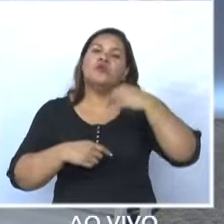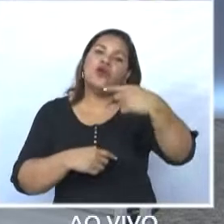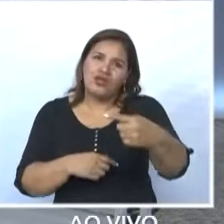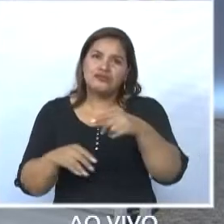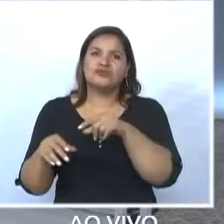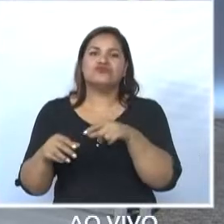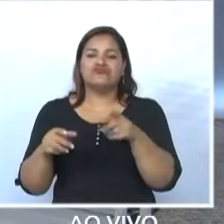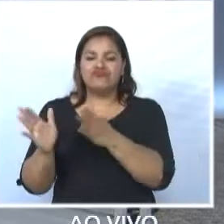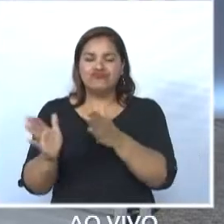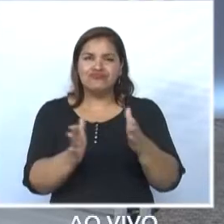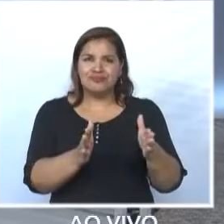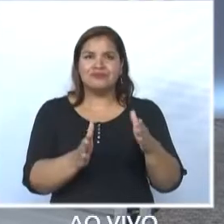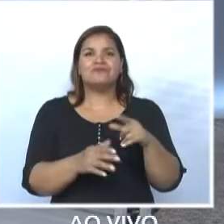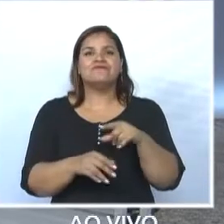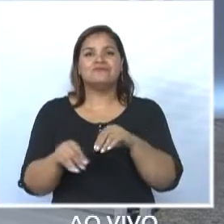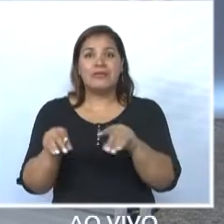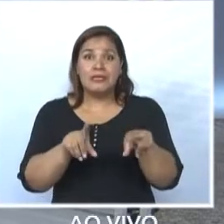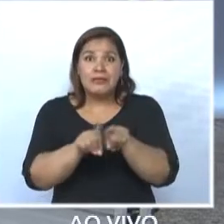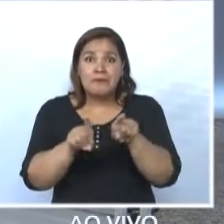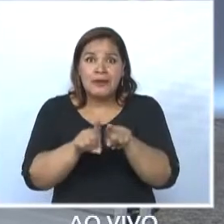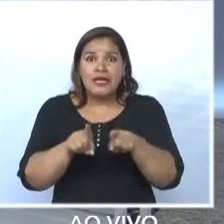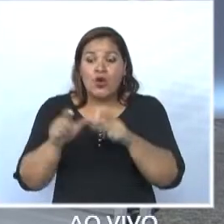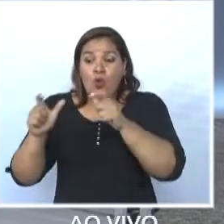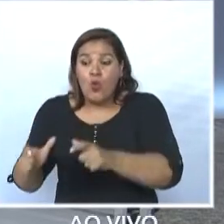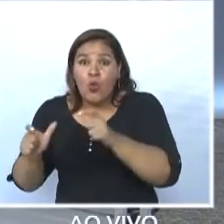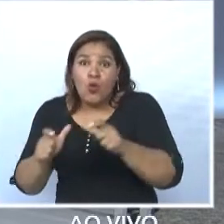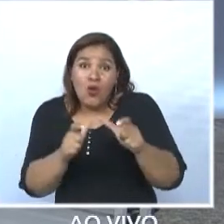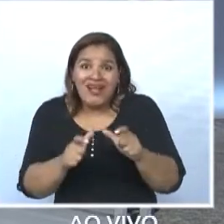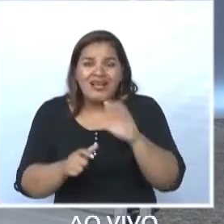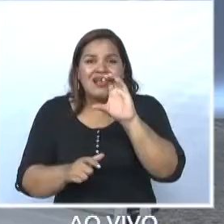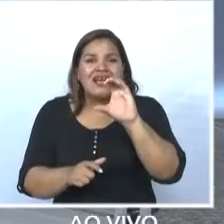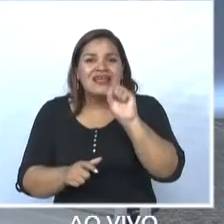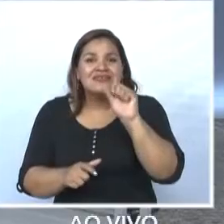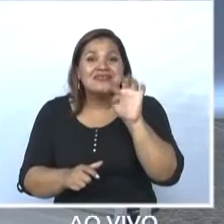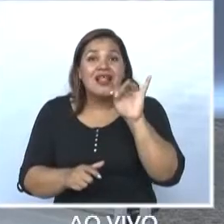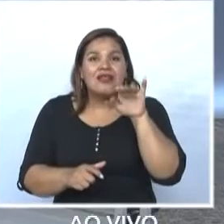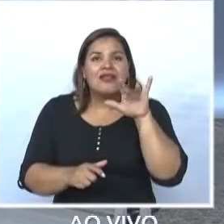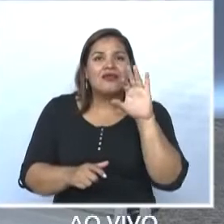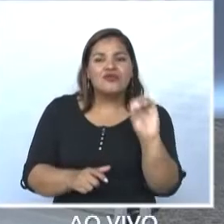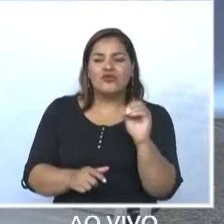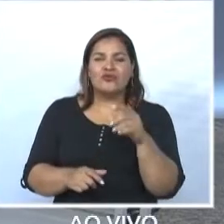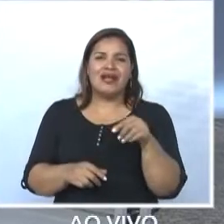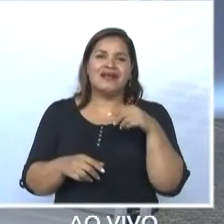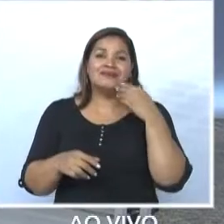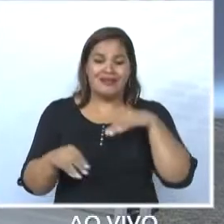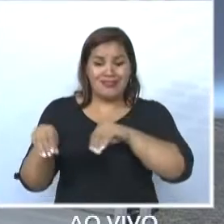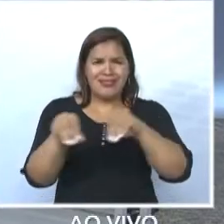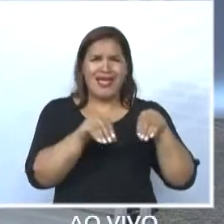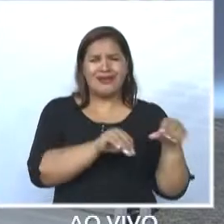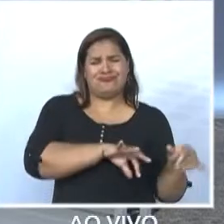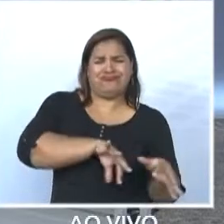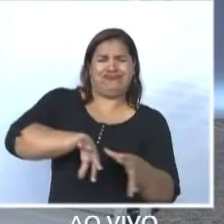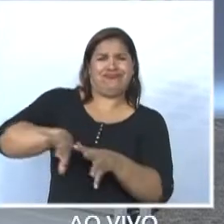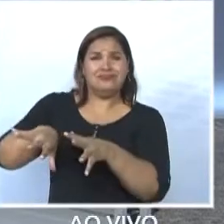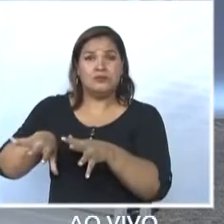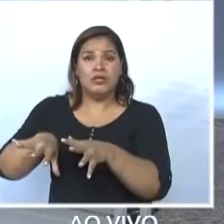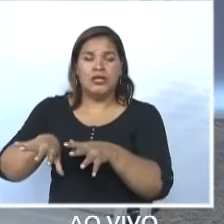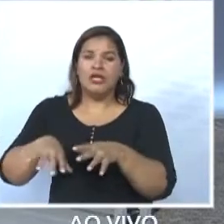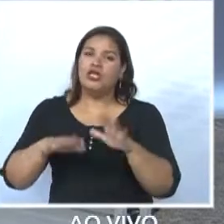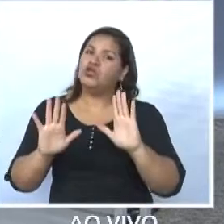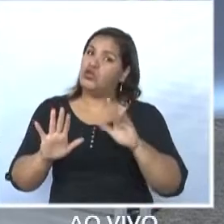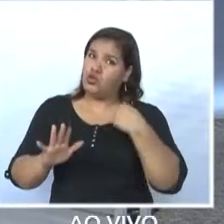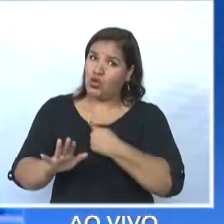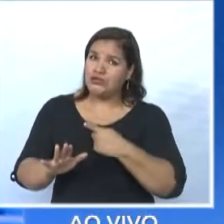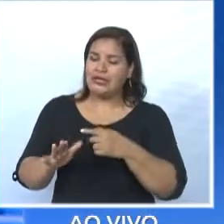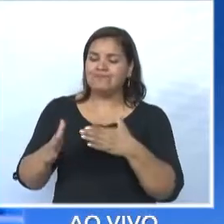assoreamento da represa do Castelinho, também que isso acaba jogando tudo até lá do bairro para a represa. A represa do Castelinho, para nós, é uma maneira